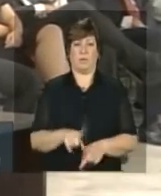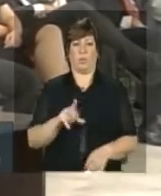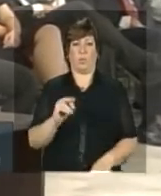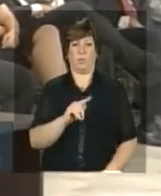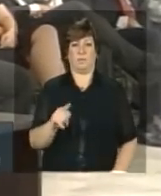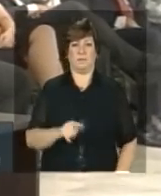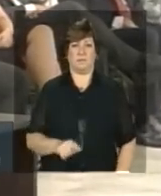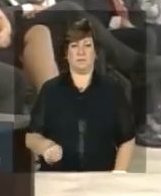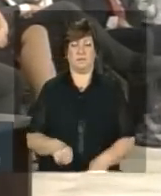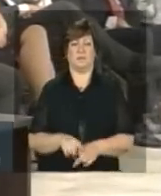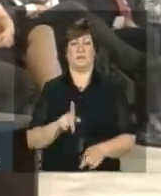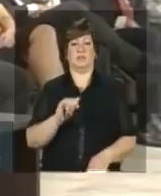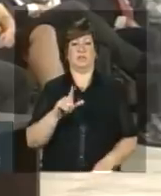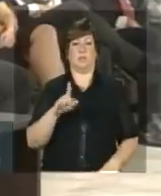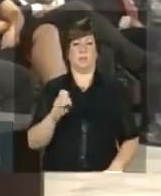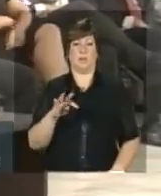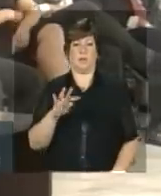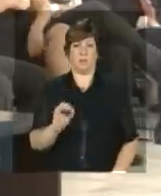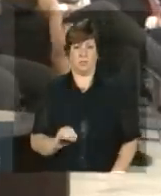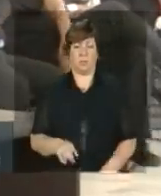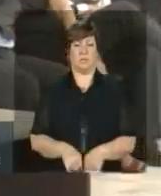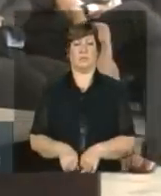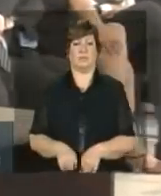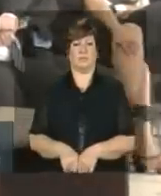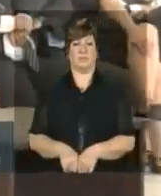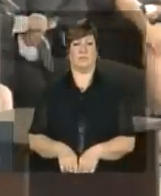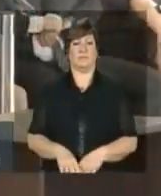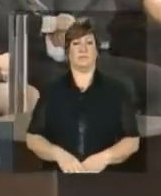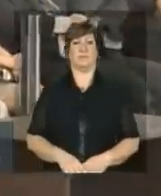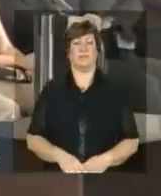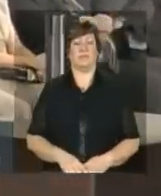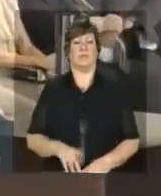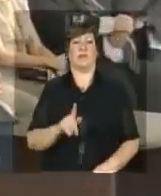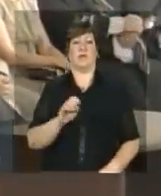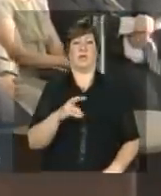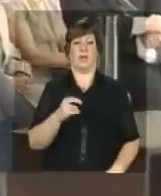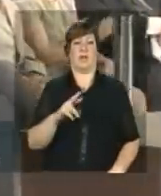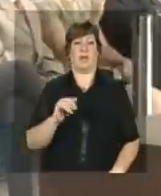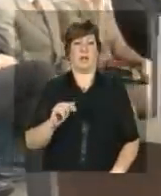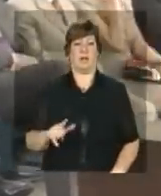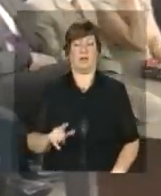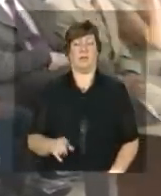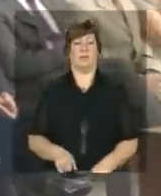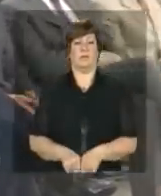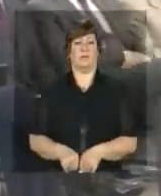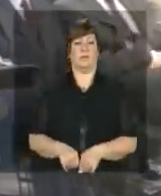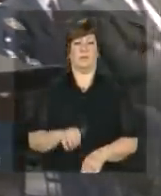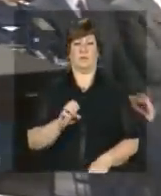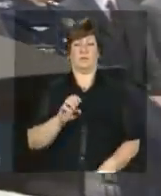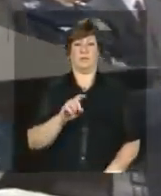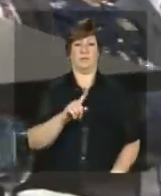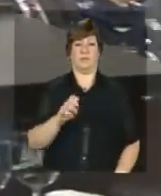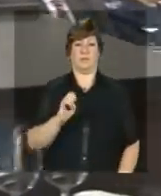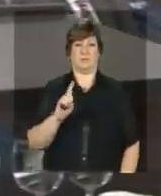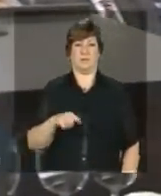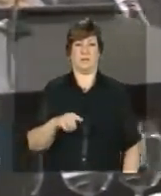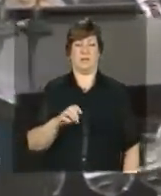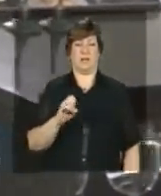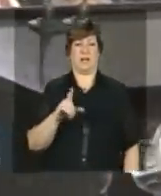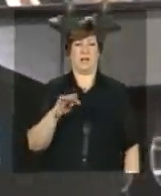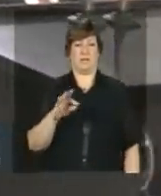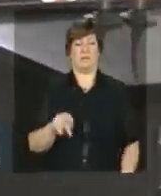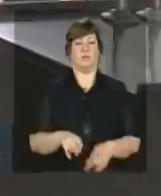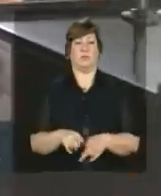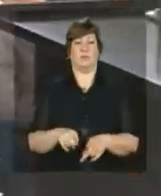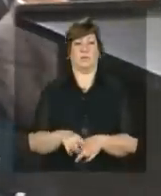Luiz Sérgio, Gilberto Carvalho, General José Elito Siqueira, Luiz Inácio